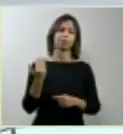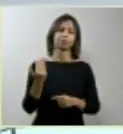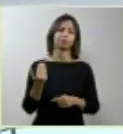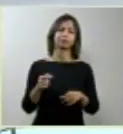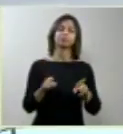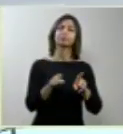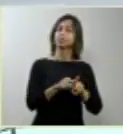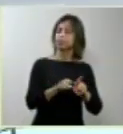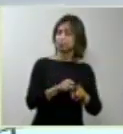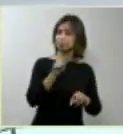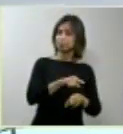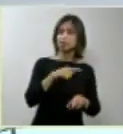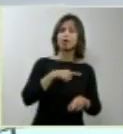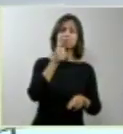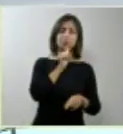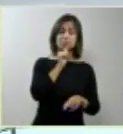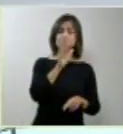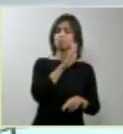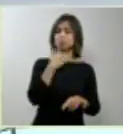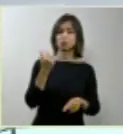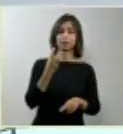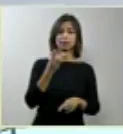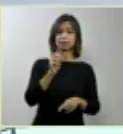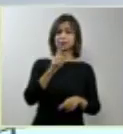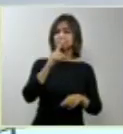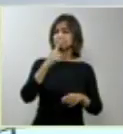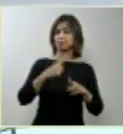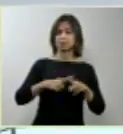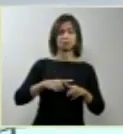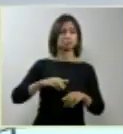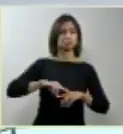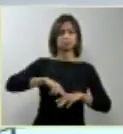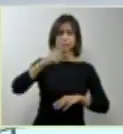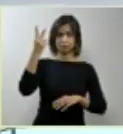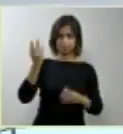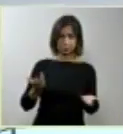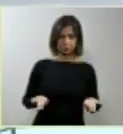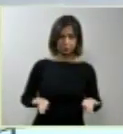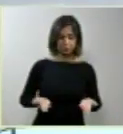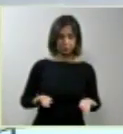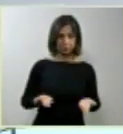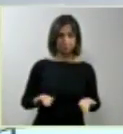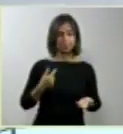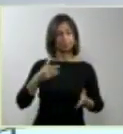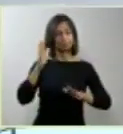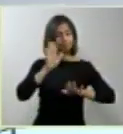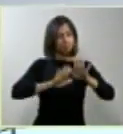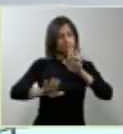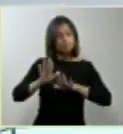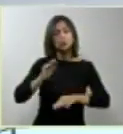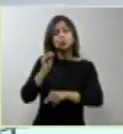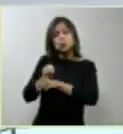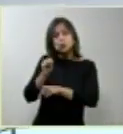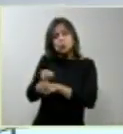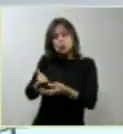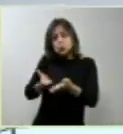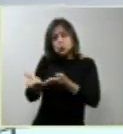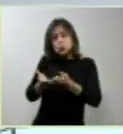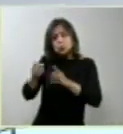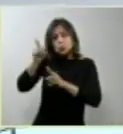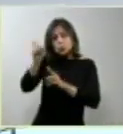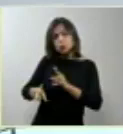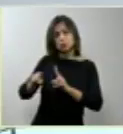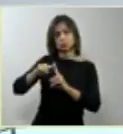mortalidade materna em Portugal. É preciso cuidar adequadamente da nossa gestante. E não adianta cuidar só da